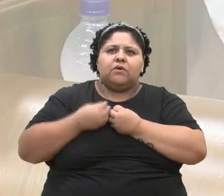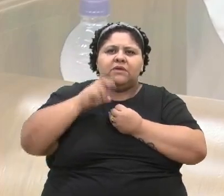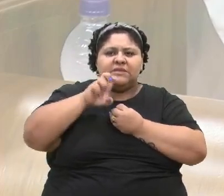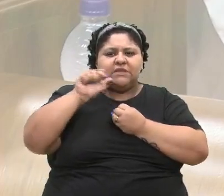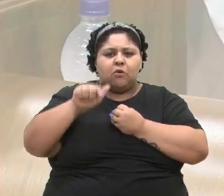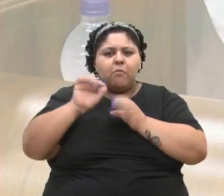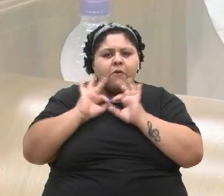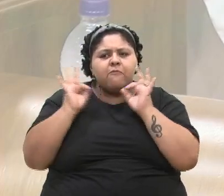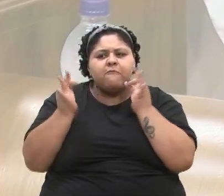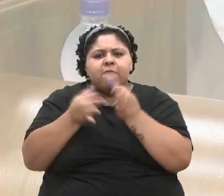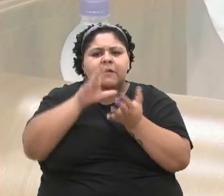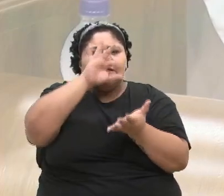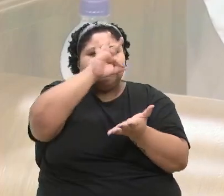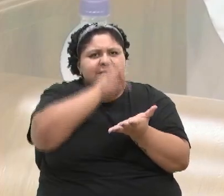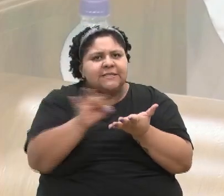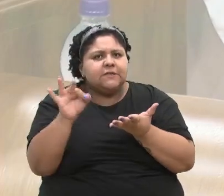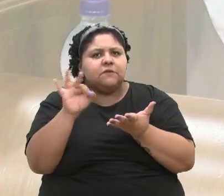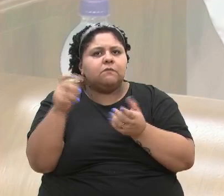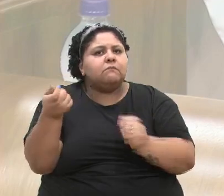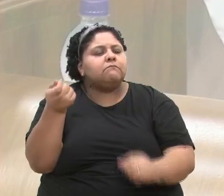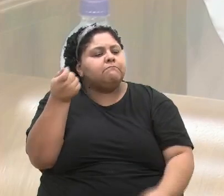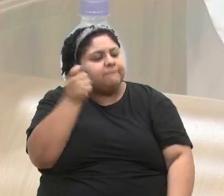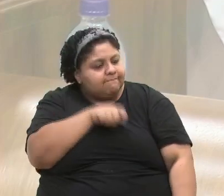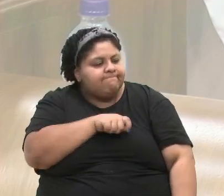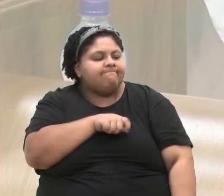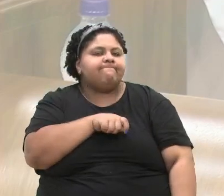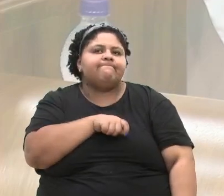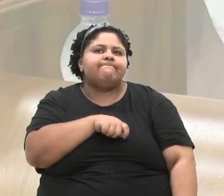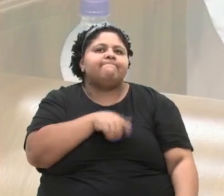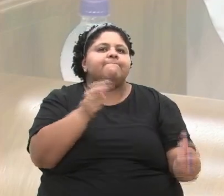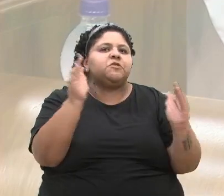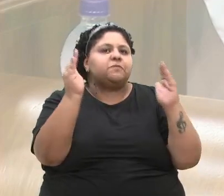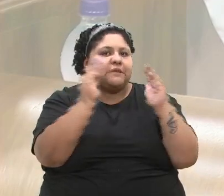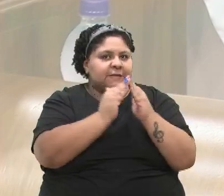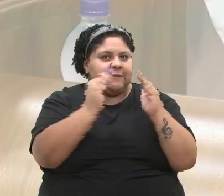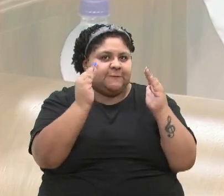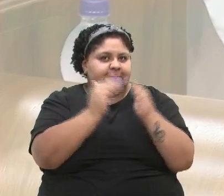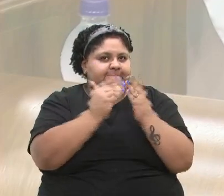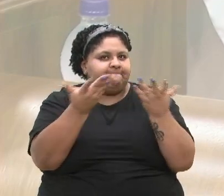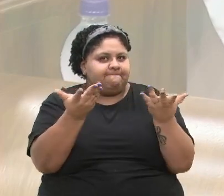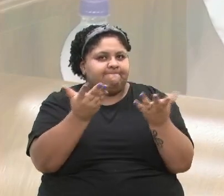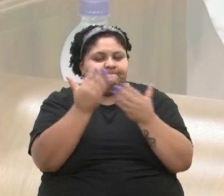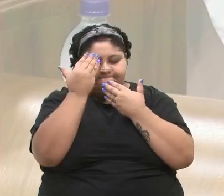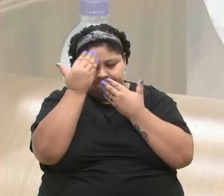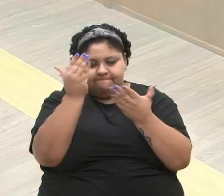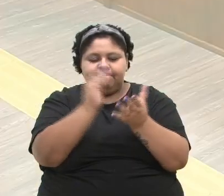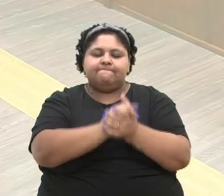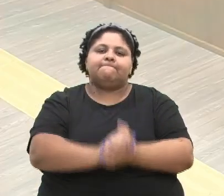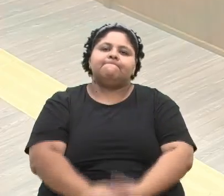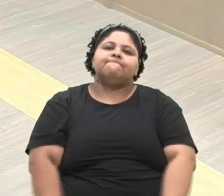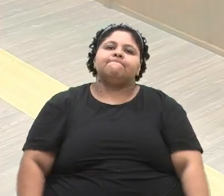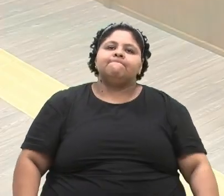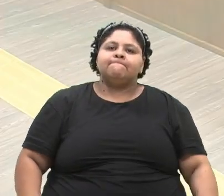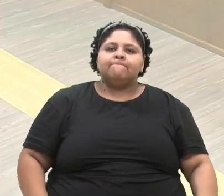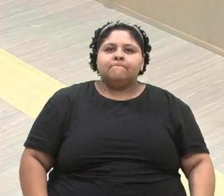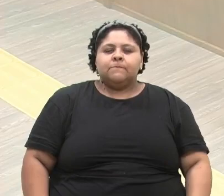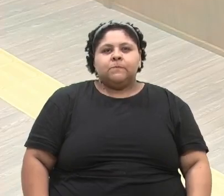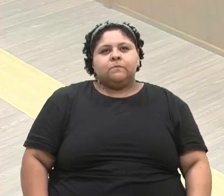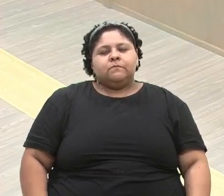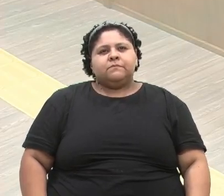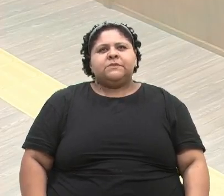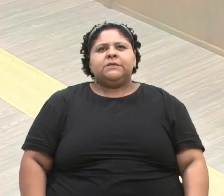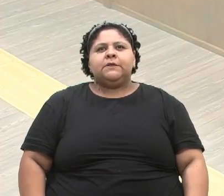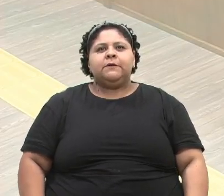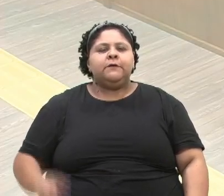mil famílias inscritas ainda, que precisam de um lar, de uma moradia. Obrigado. Obrigado, vereador. Vereadora